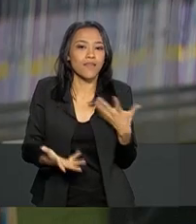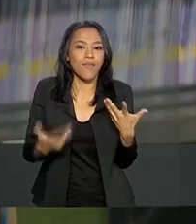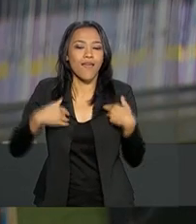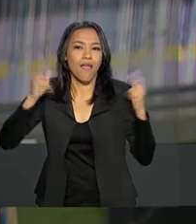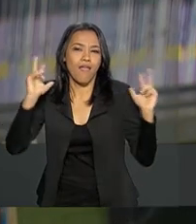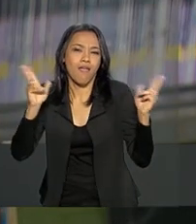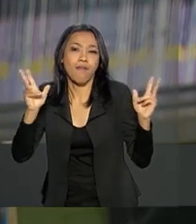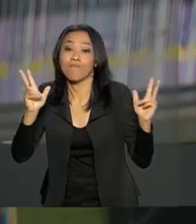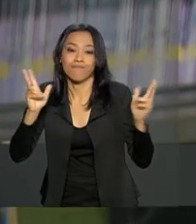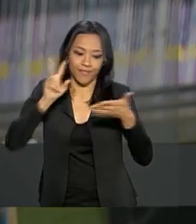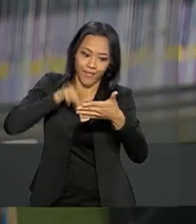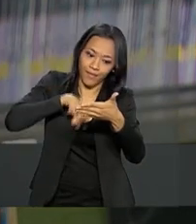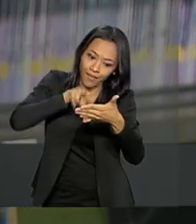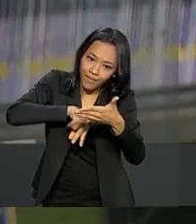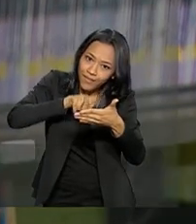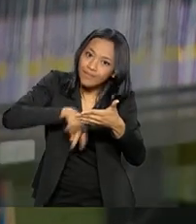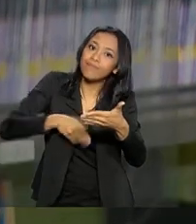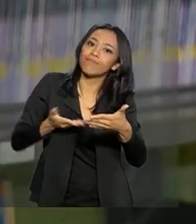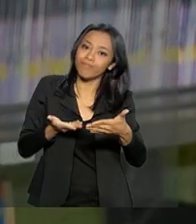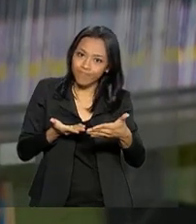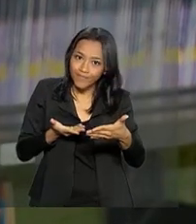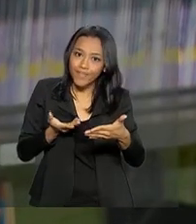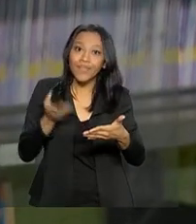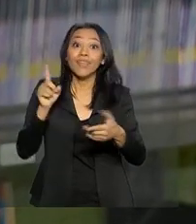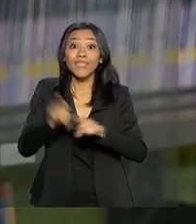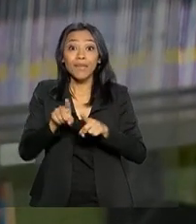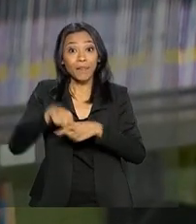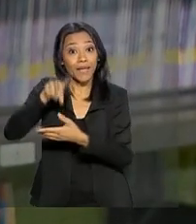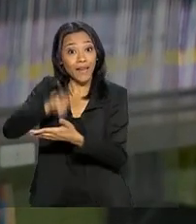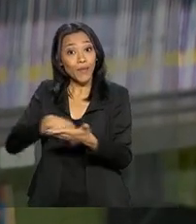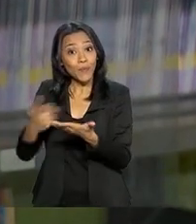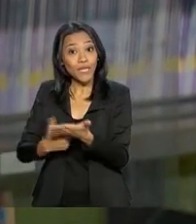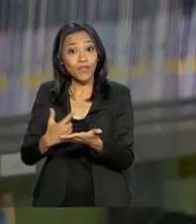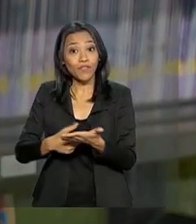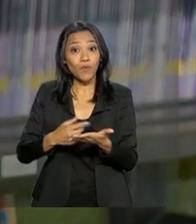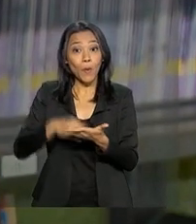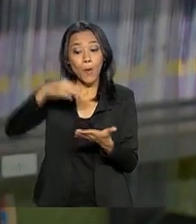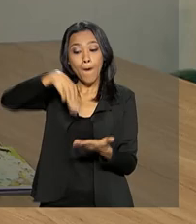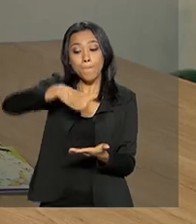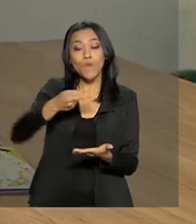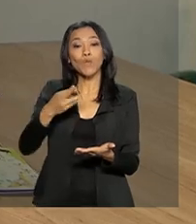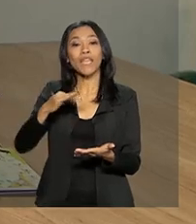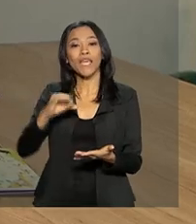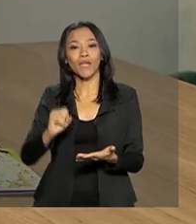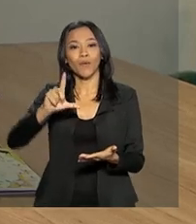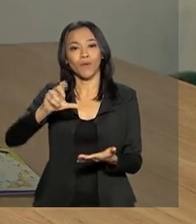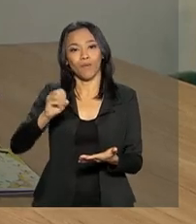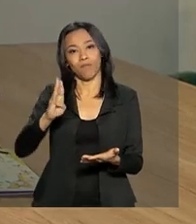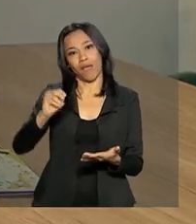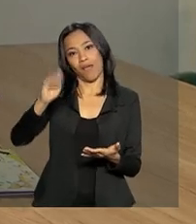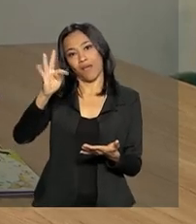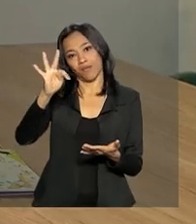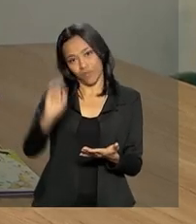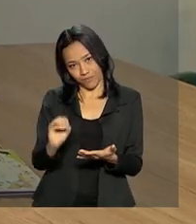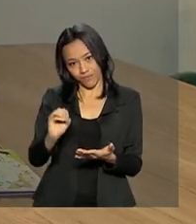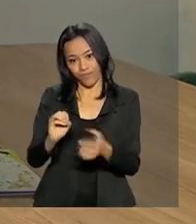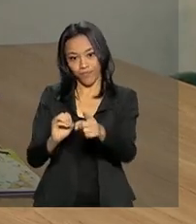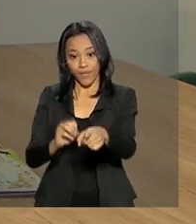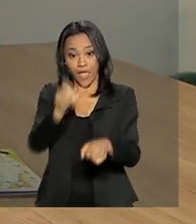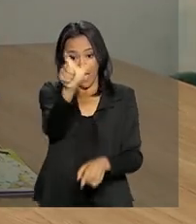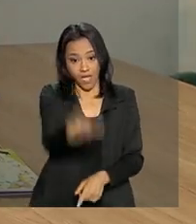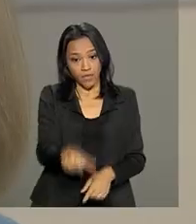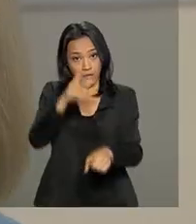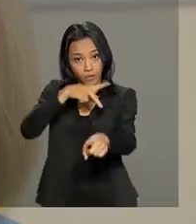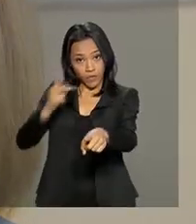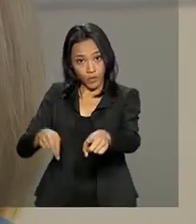divertir lendo e ler Monteiro Lobato, sentido pica-pau amarelo. A professora do ensino fundamental dessa